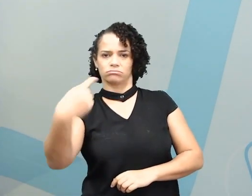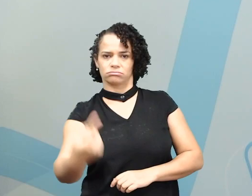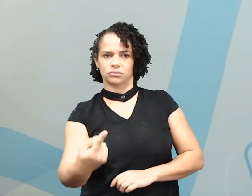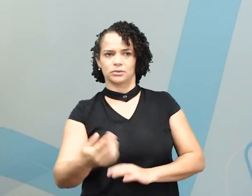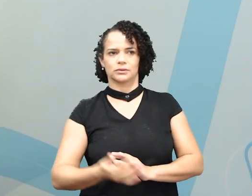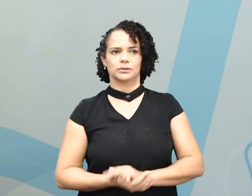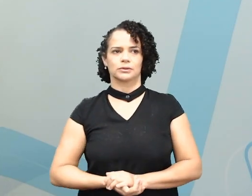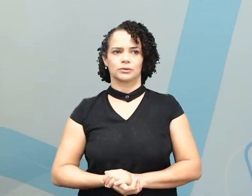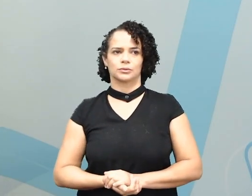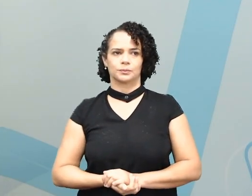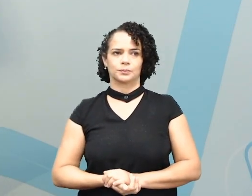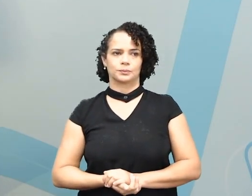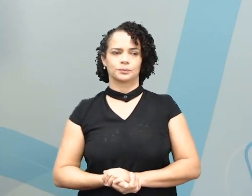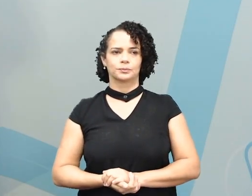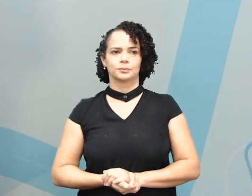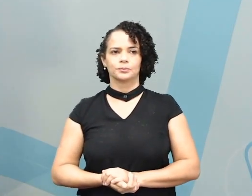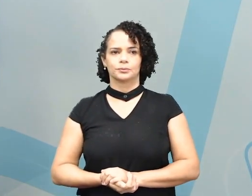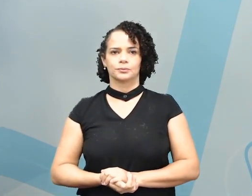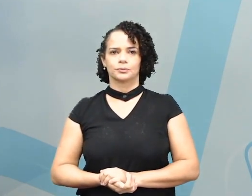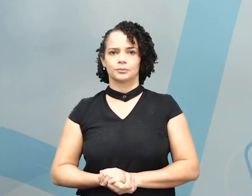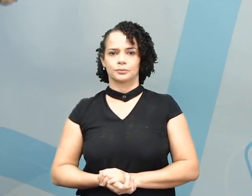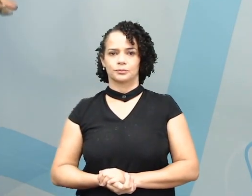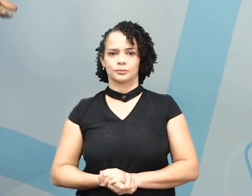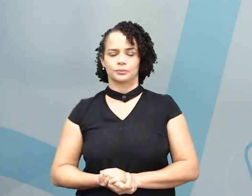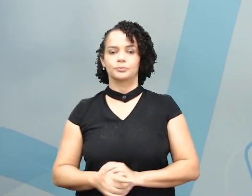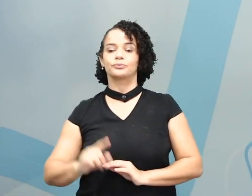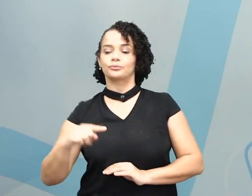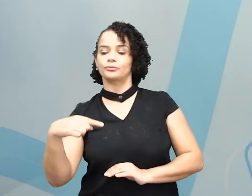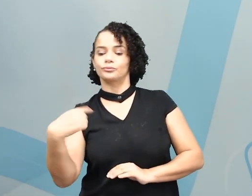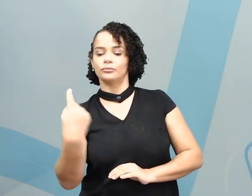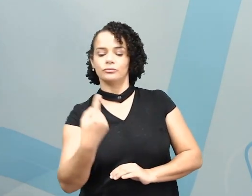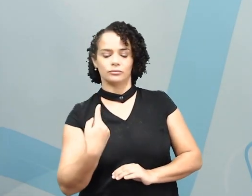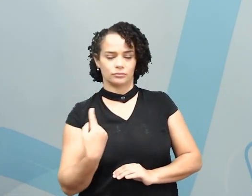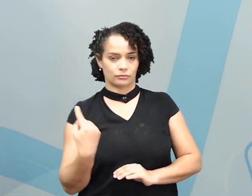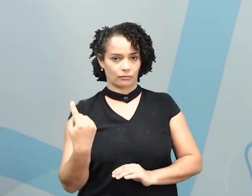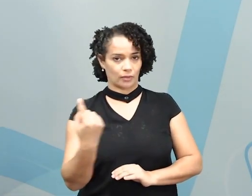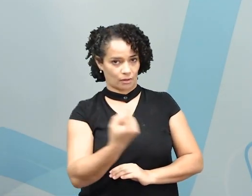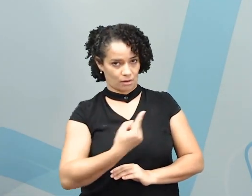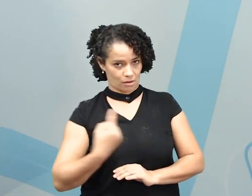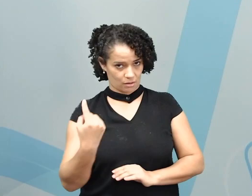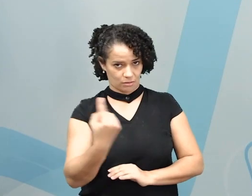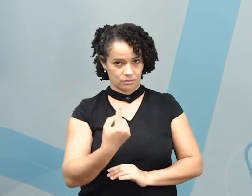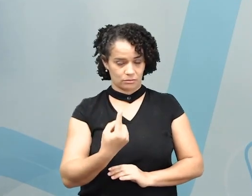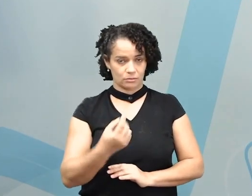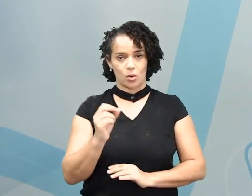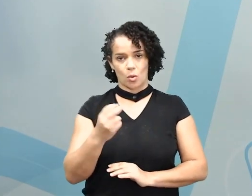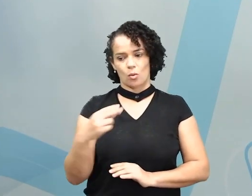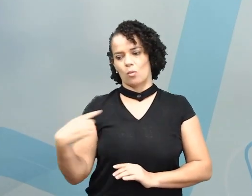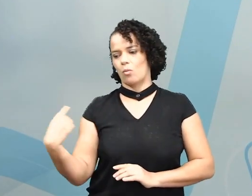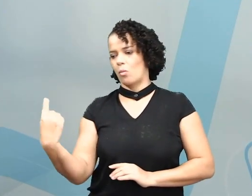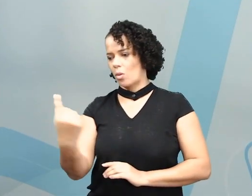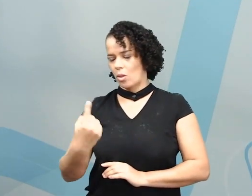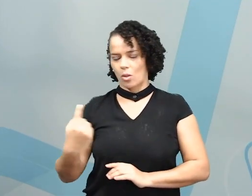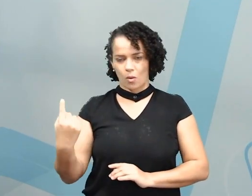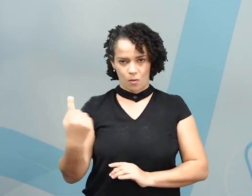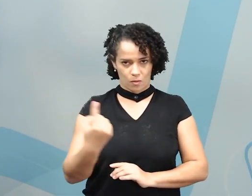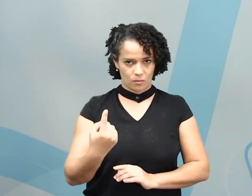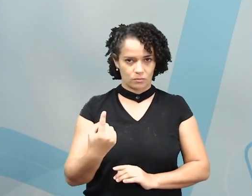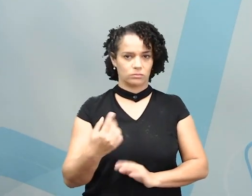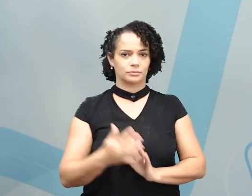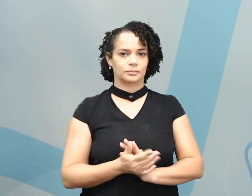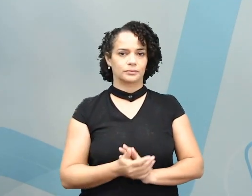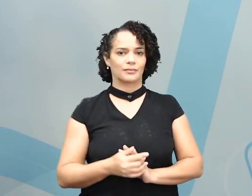they e we, que quer dizer eles ou nós, eu não vou dizer eles